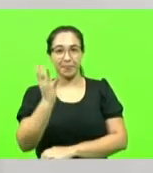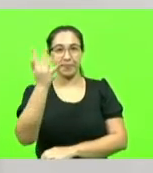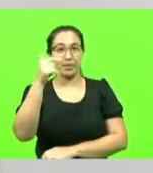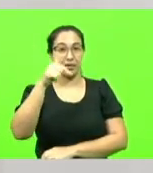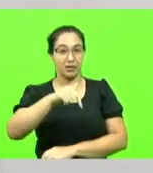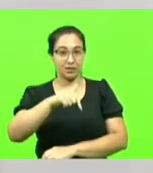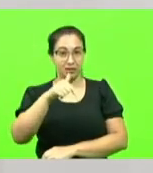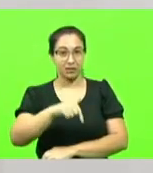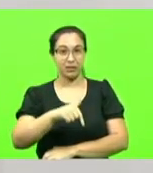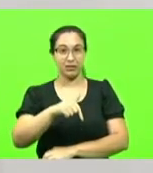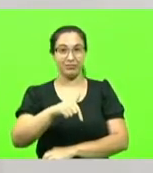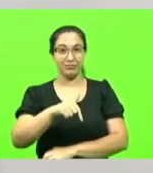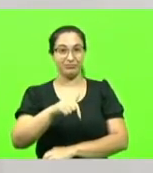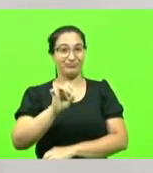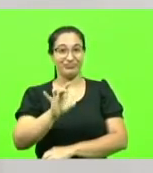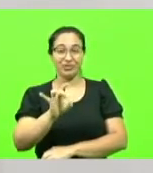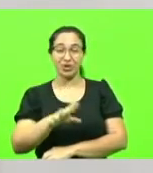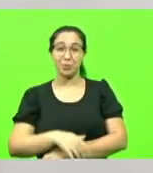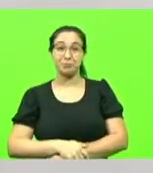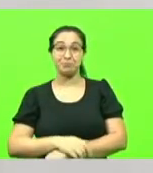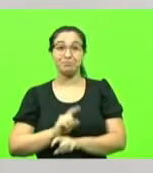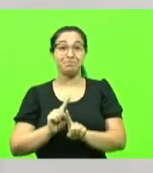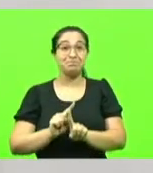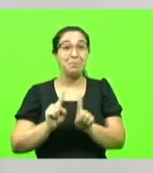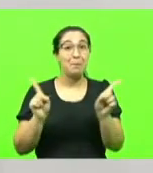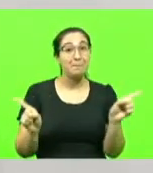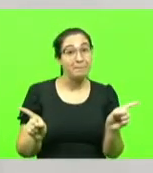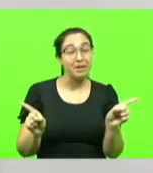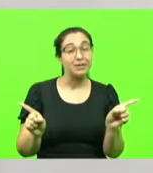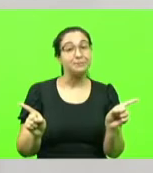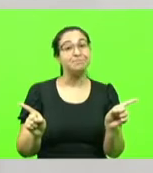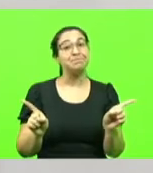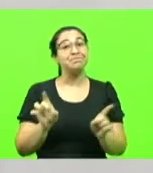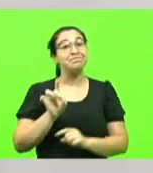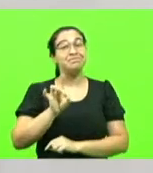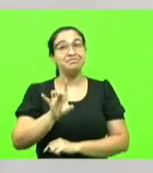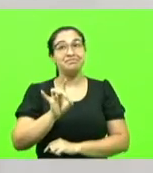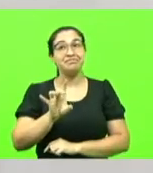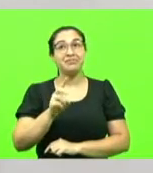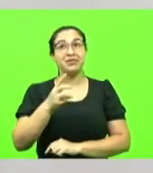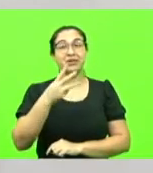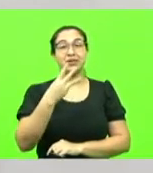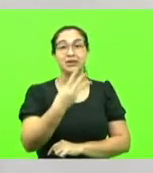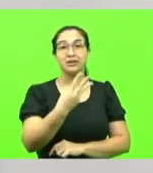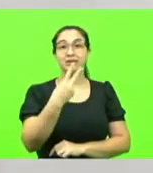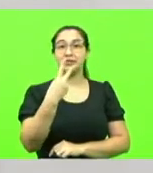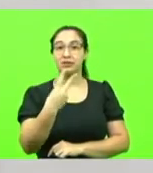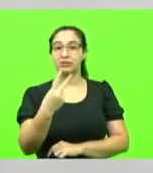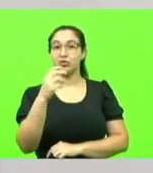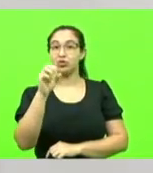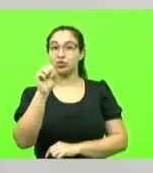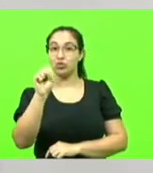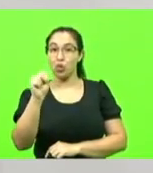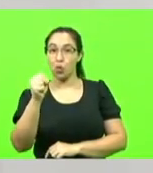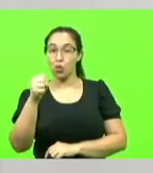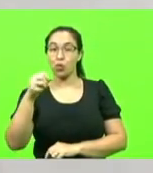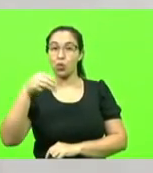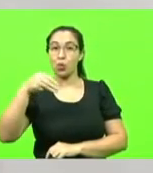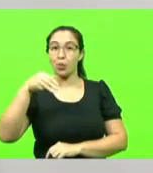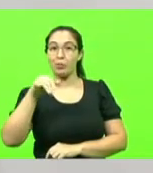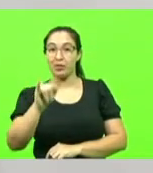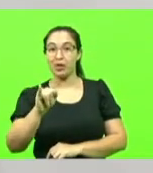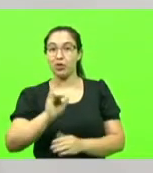neste momento. Entretanto, apenas 328 milhões destinadas,